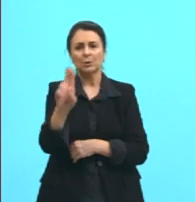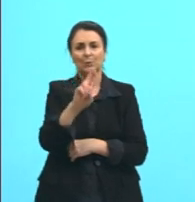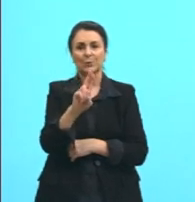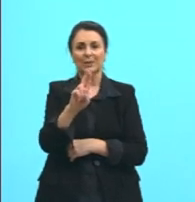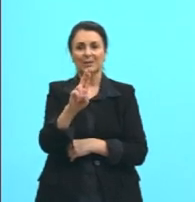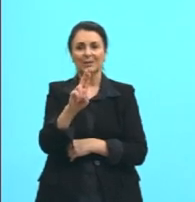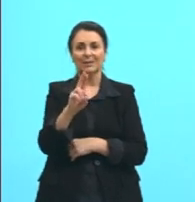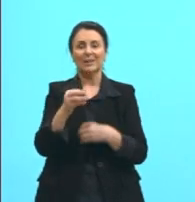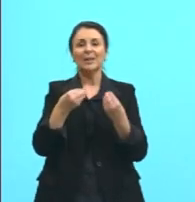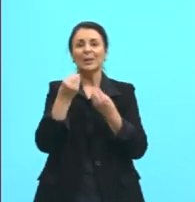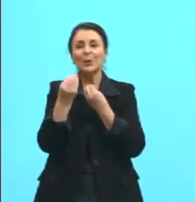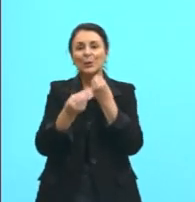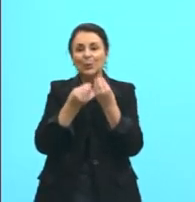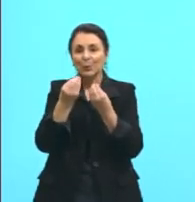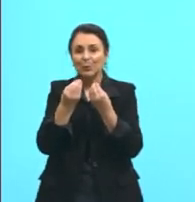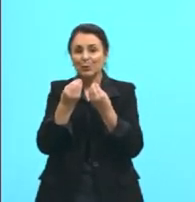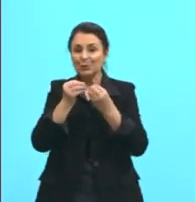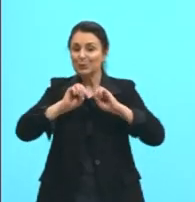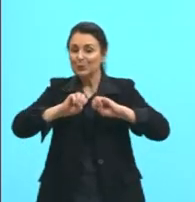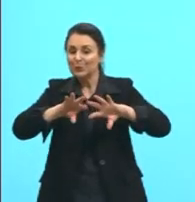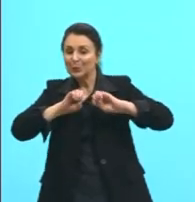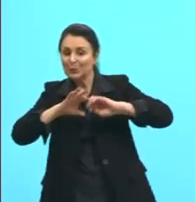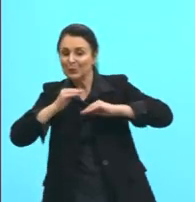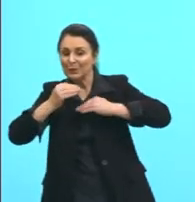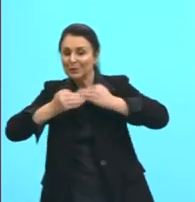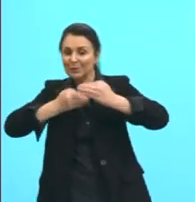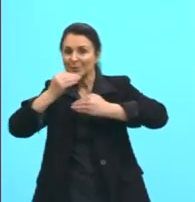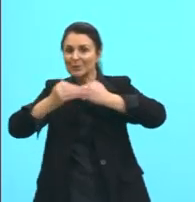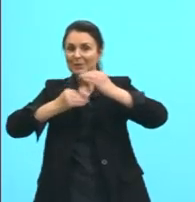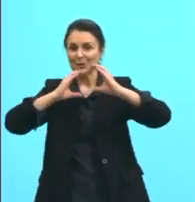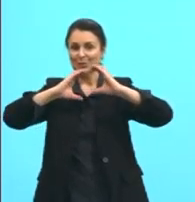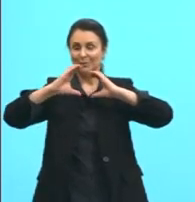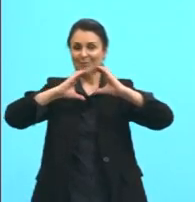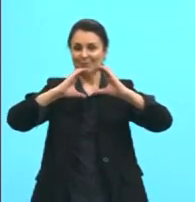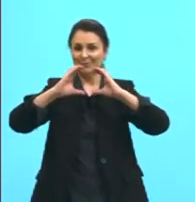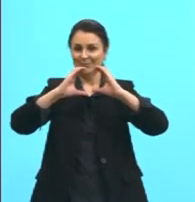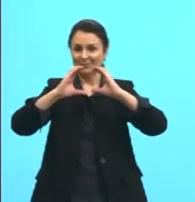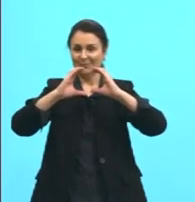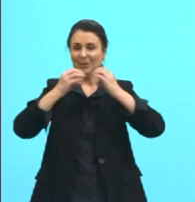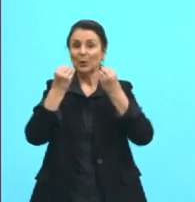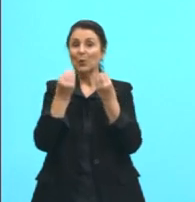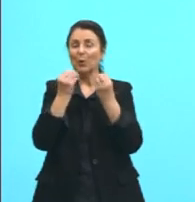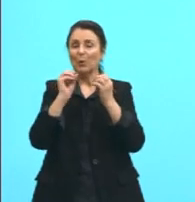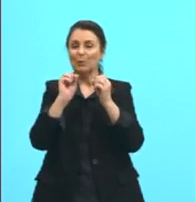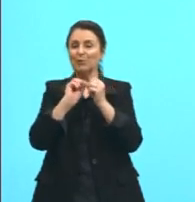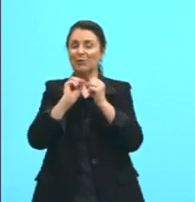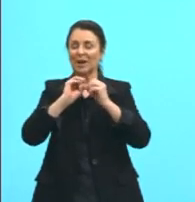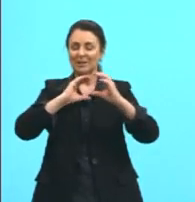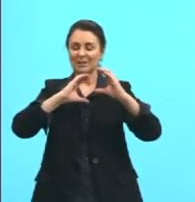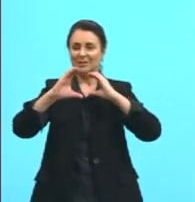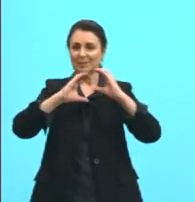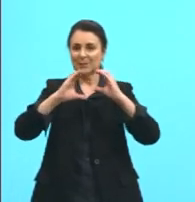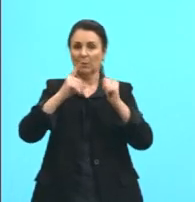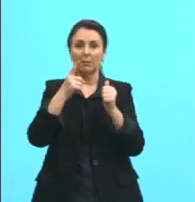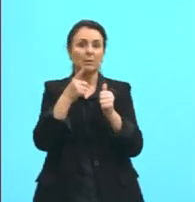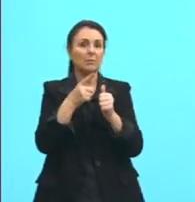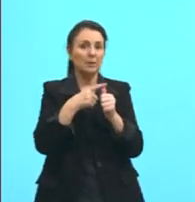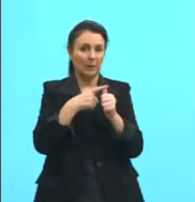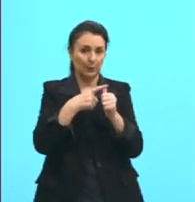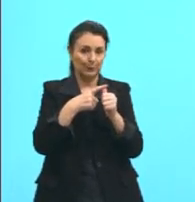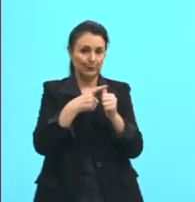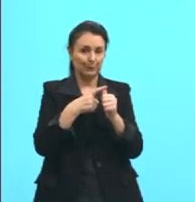receita final em um processo comunicativo. Então, primeiro, para que haja